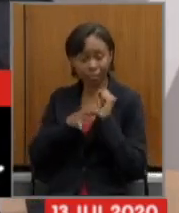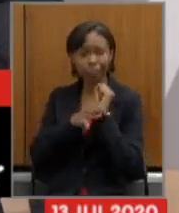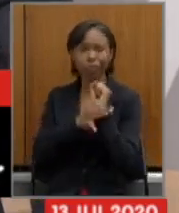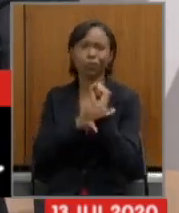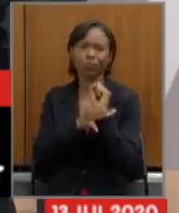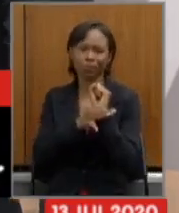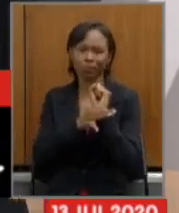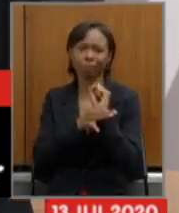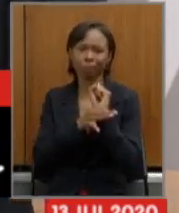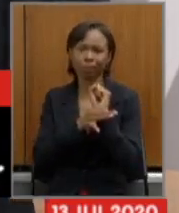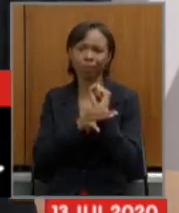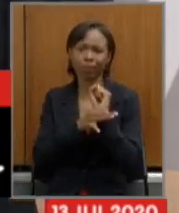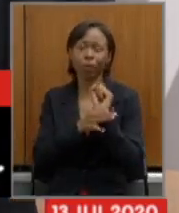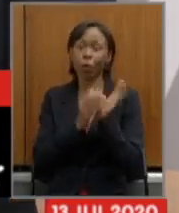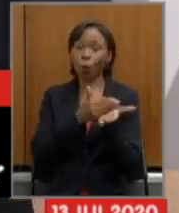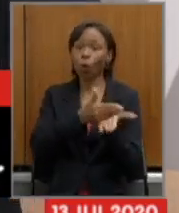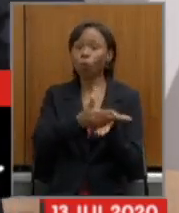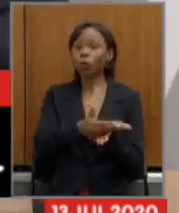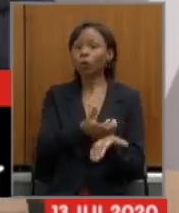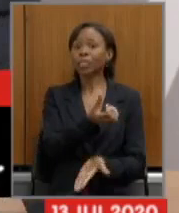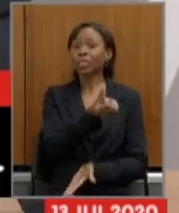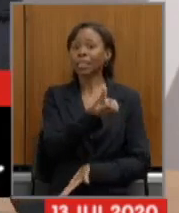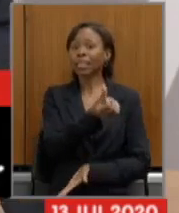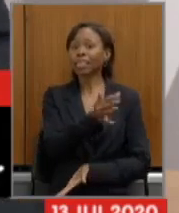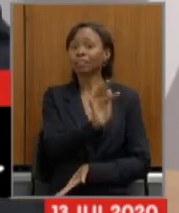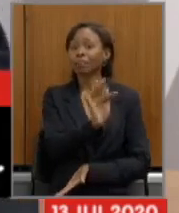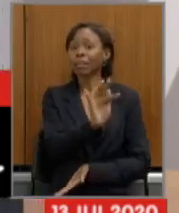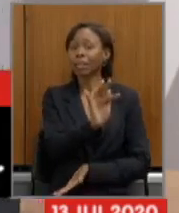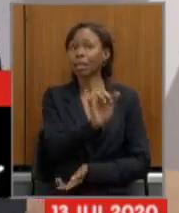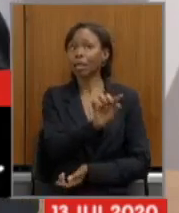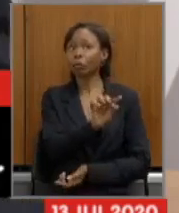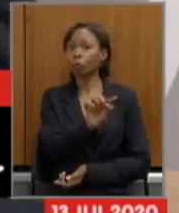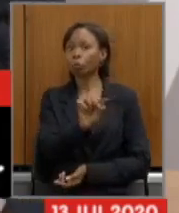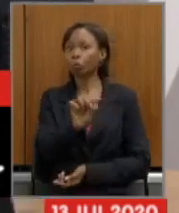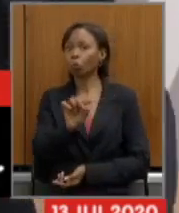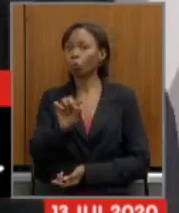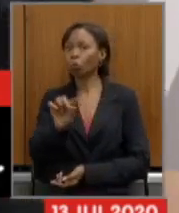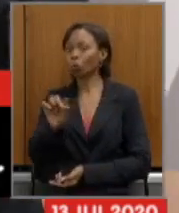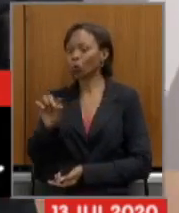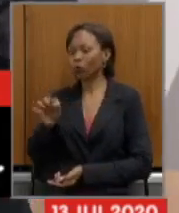ele entrou aqui dia 6 de fevereiro e saiu daqui dia 19 aprovado em dois turnos